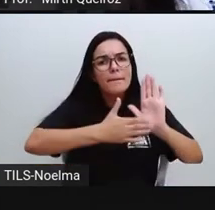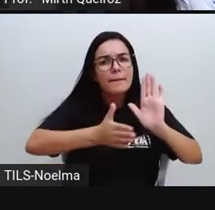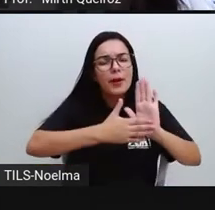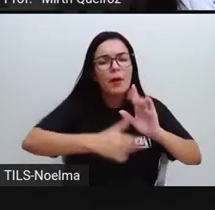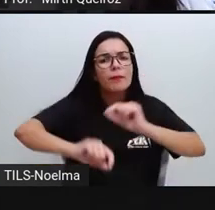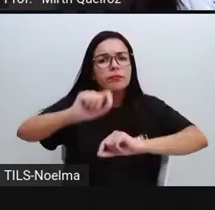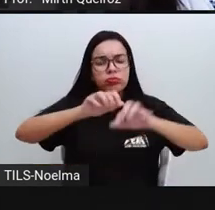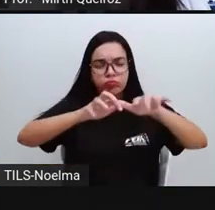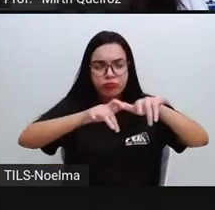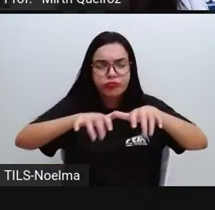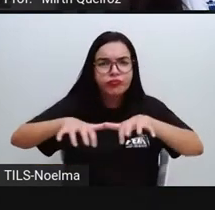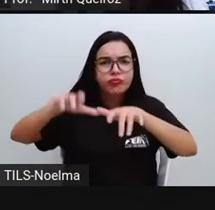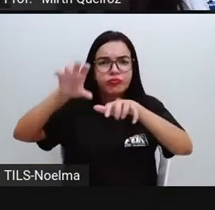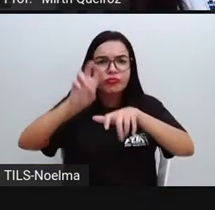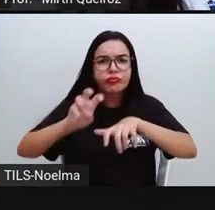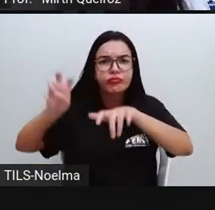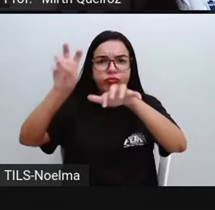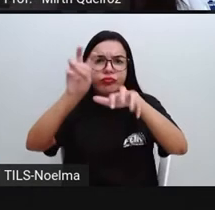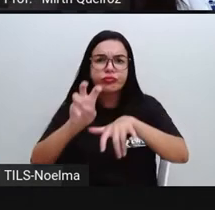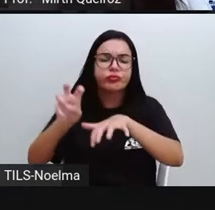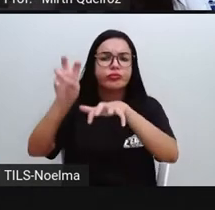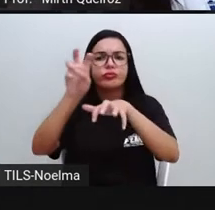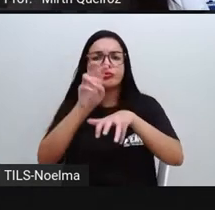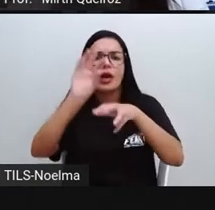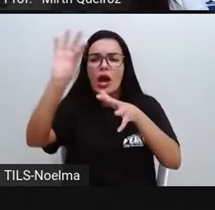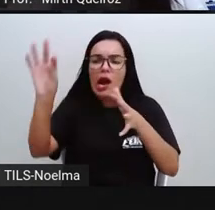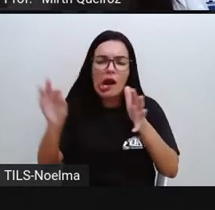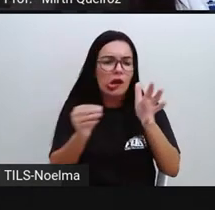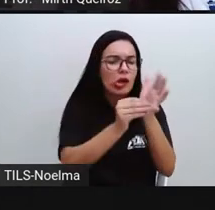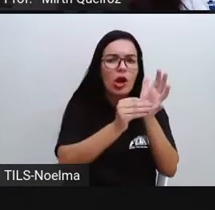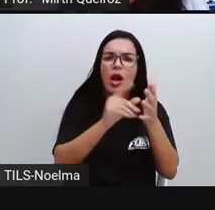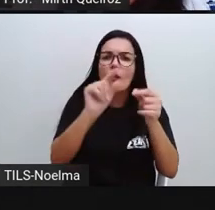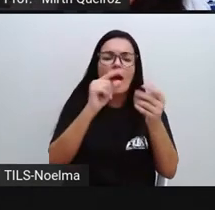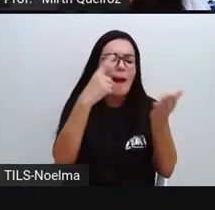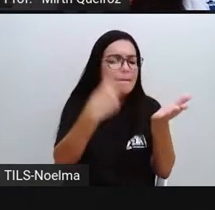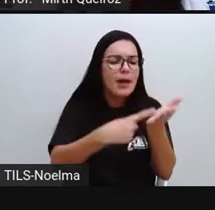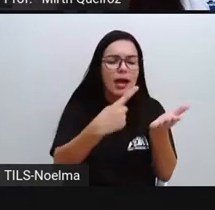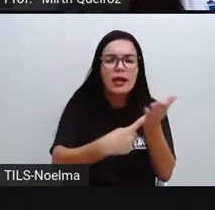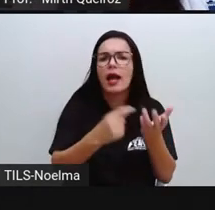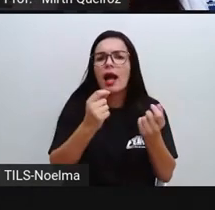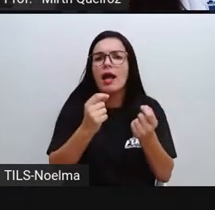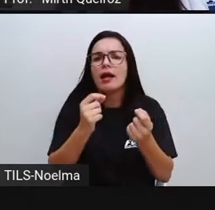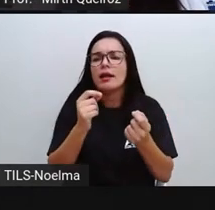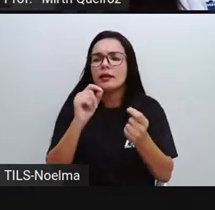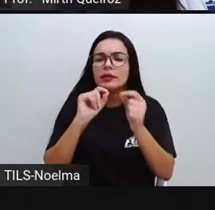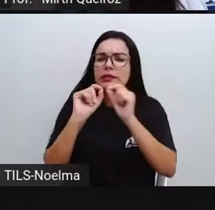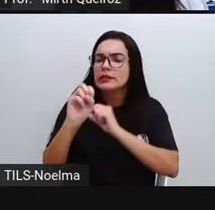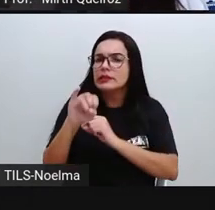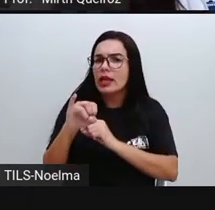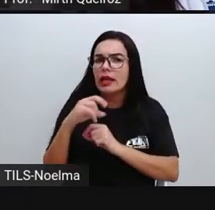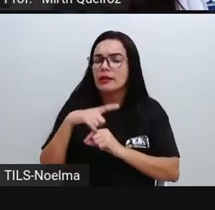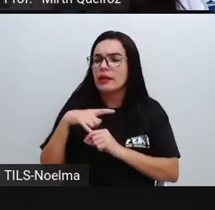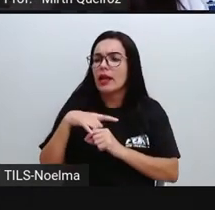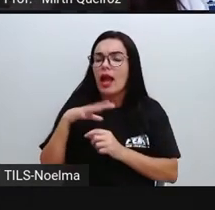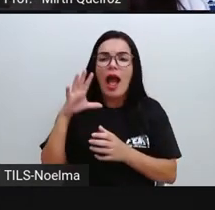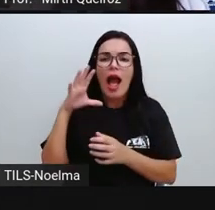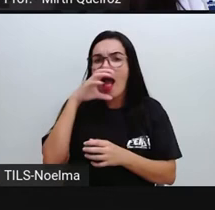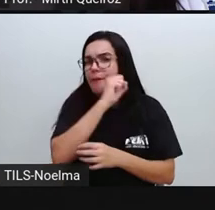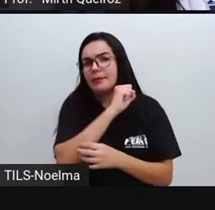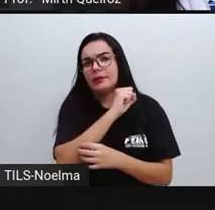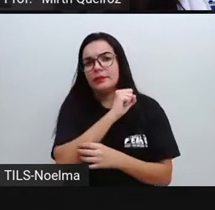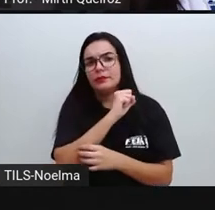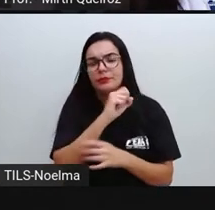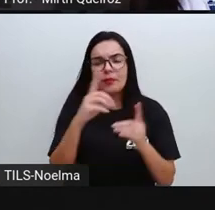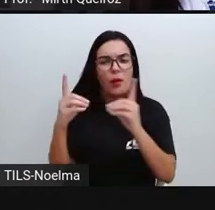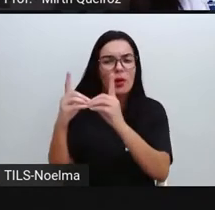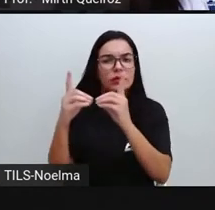computador aí para que fizesse a marcação de consultas, para que houvesse ali também um